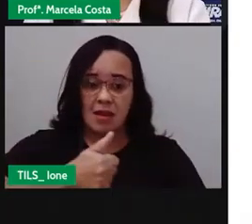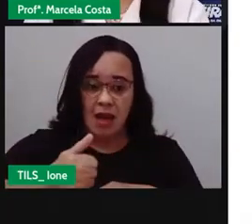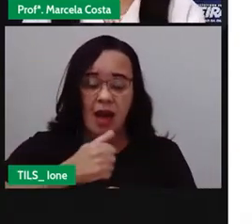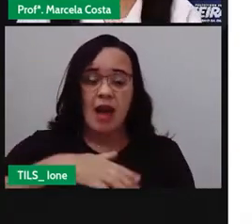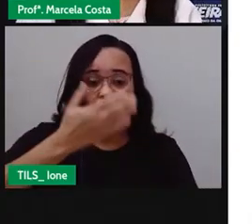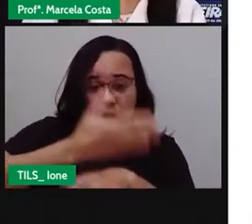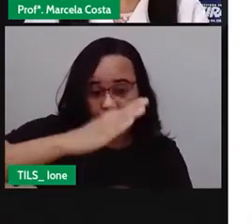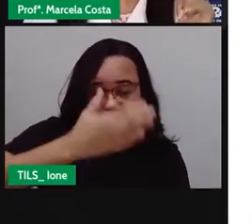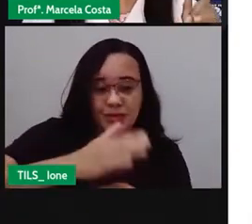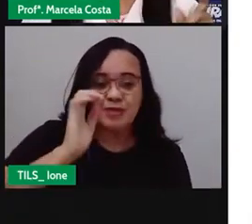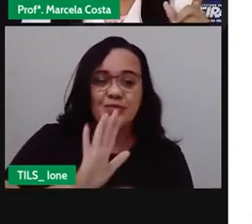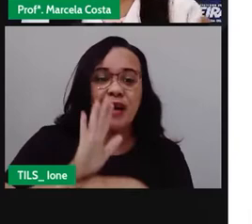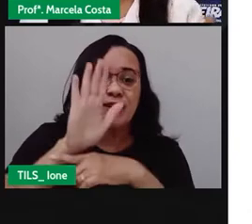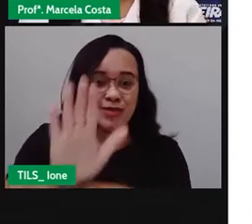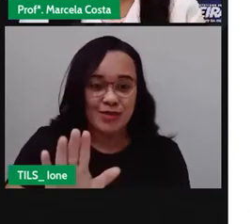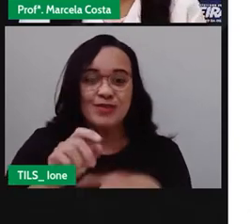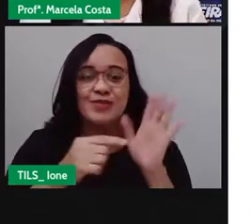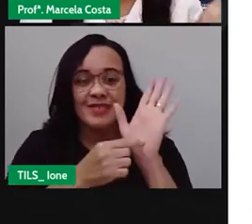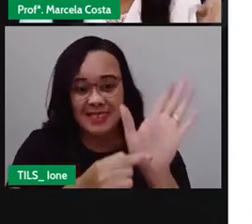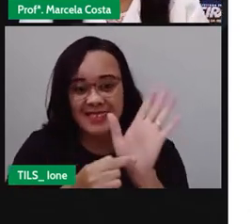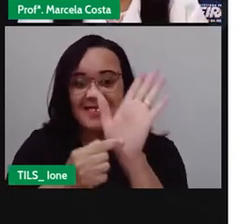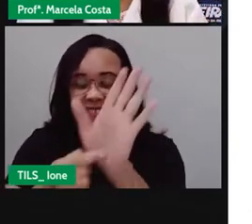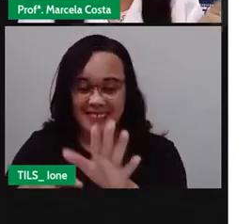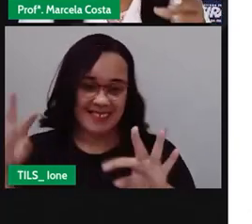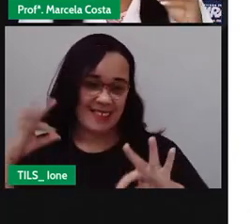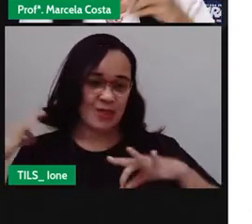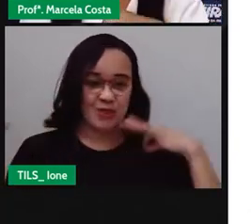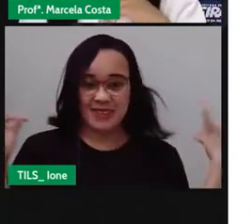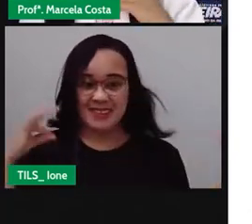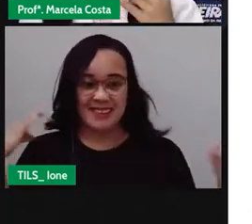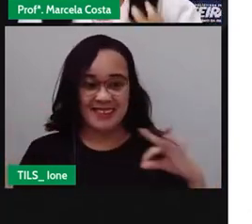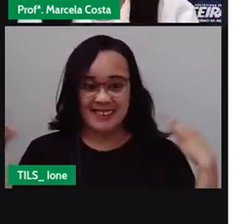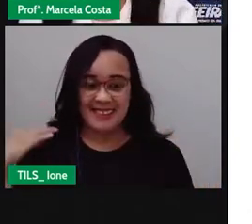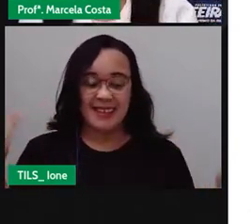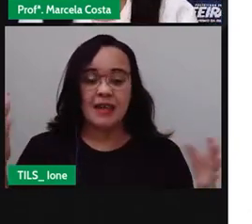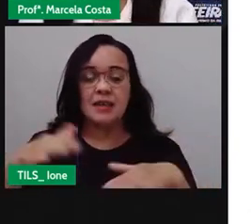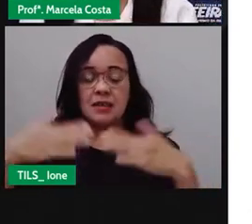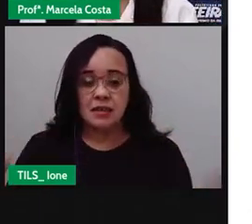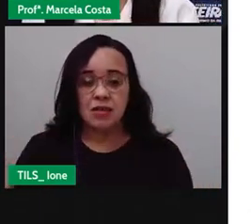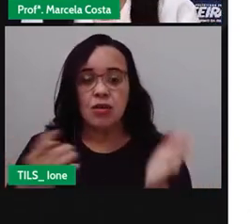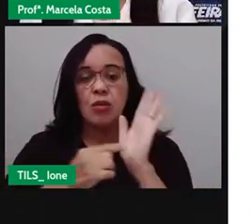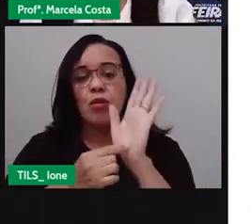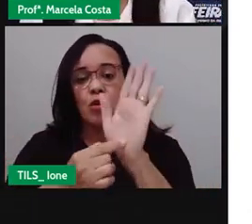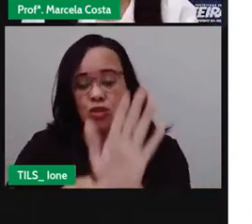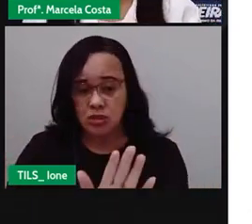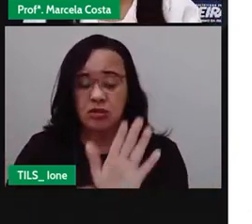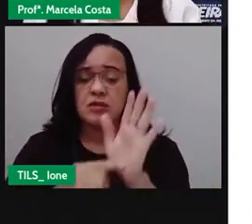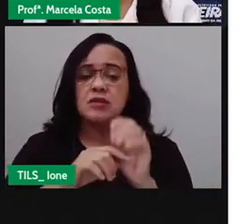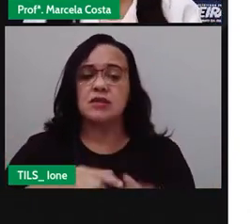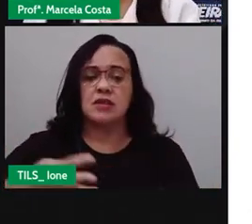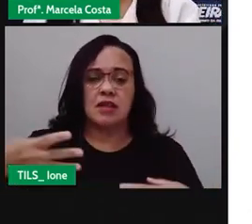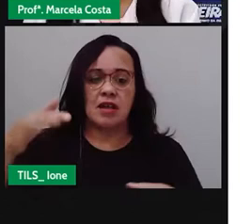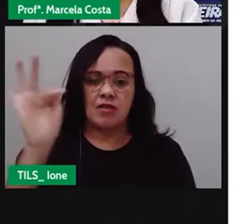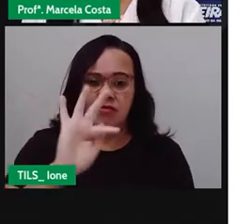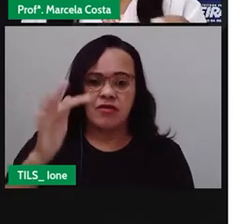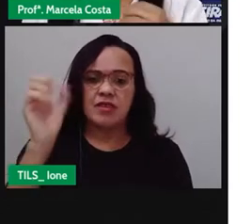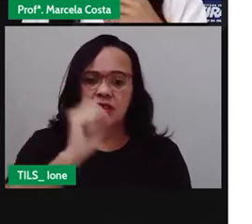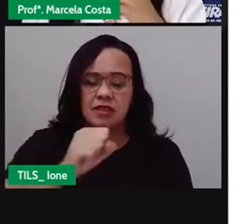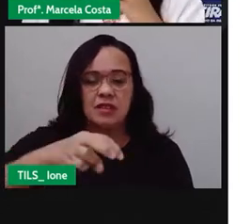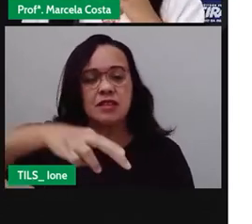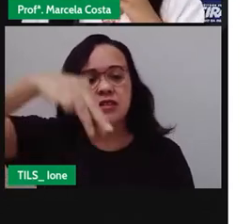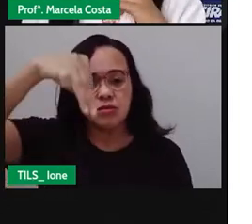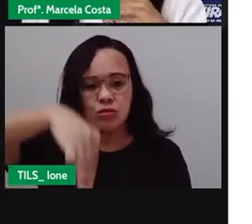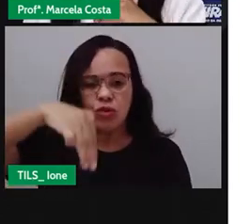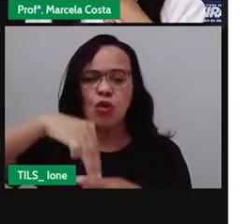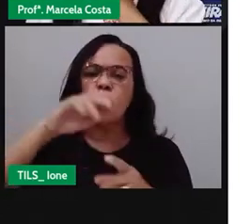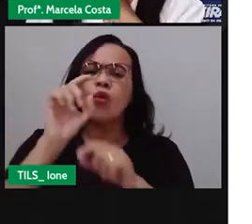entrar aqui nessa parte, em que eu vou mostrar para vocês algumas artes que estão espalhadas por Feira de Santana, né, o nosso município, e